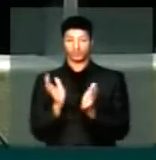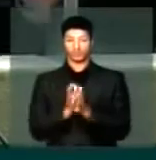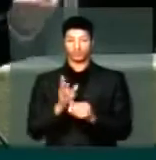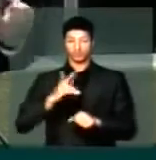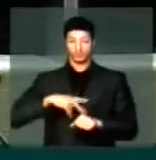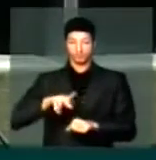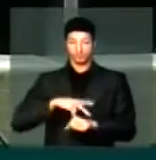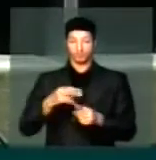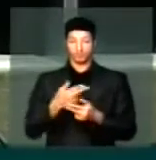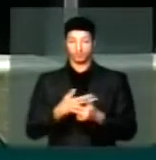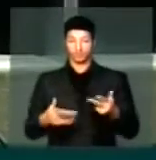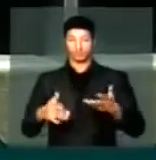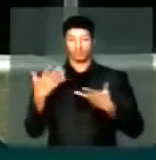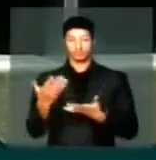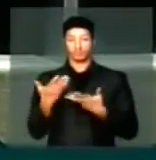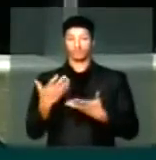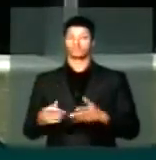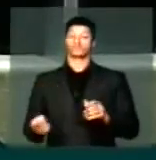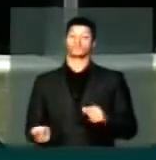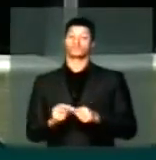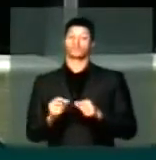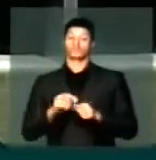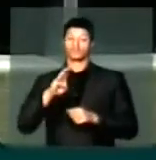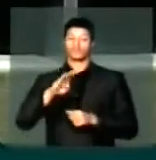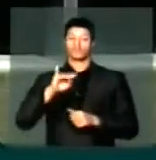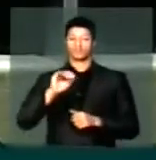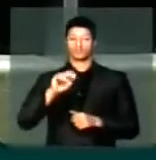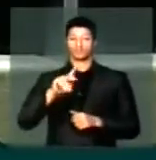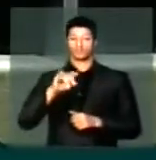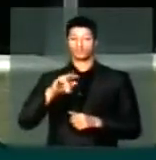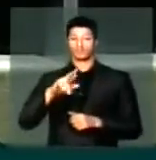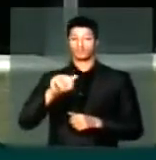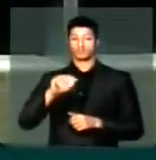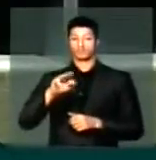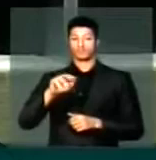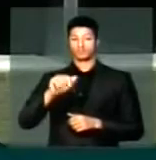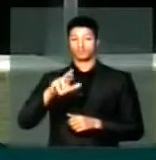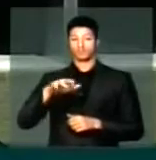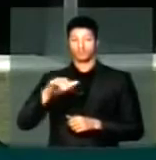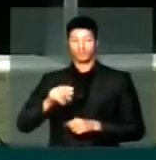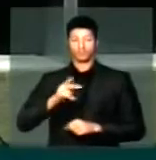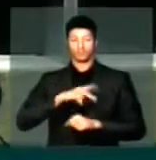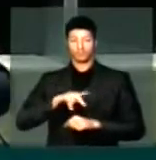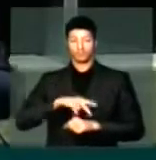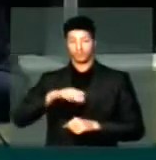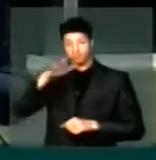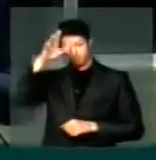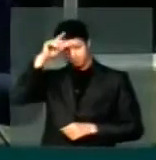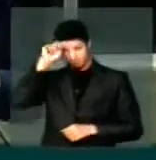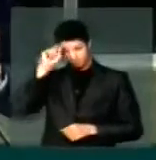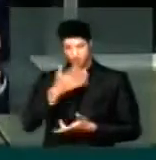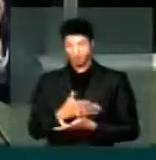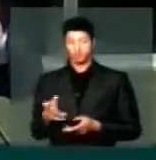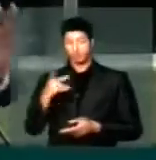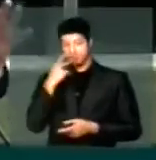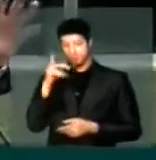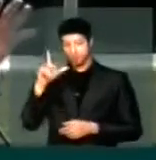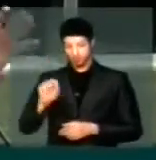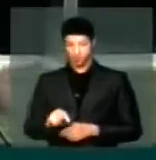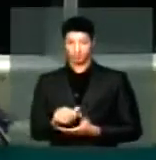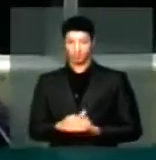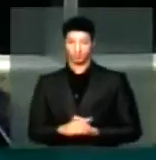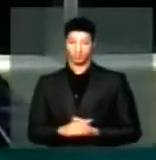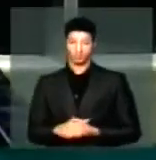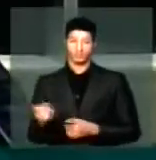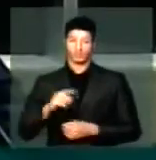internacionais querem praticar biopirataria lá na Amazônia. É disso que nós estamos falando aqui.